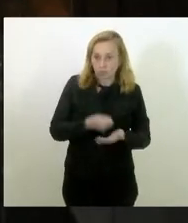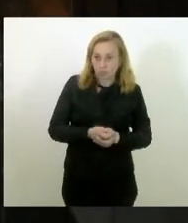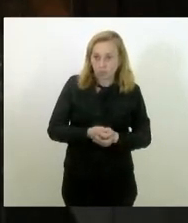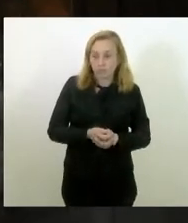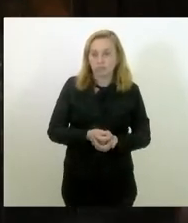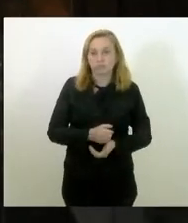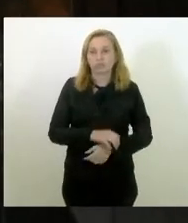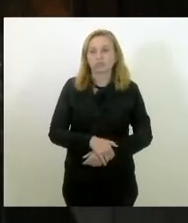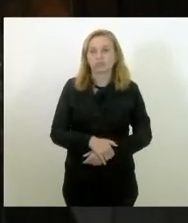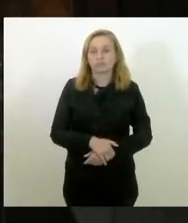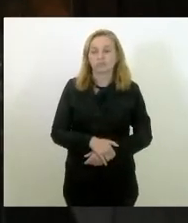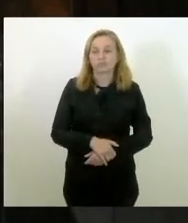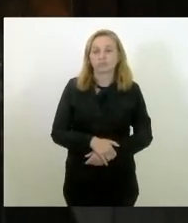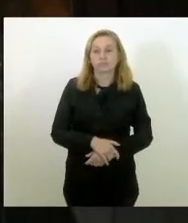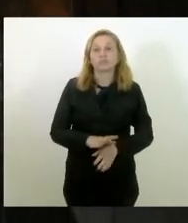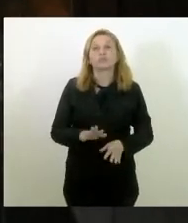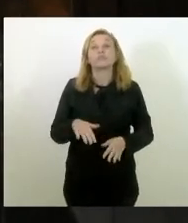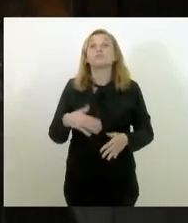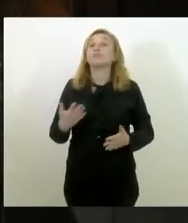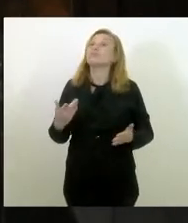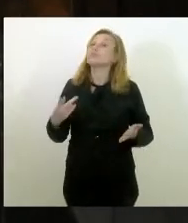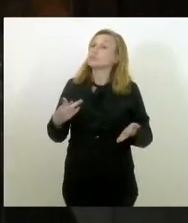E, quando cumpriam,